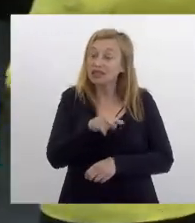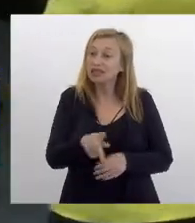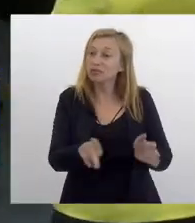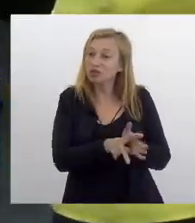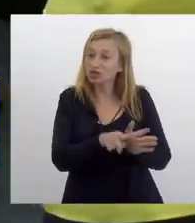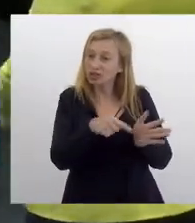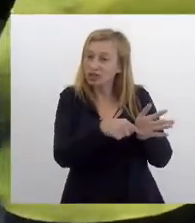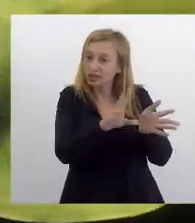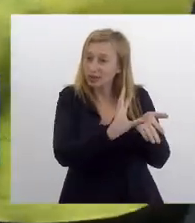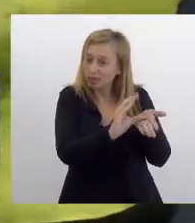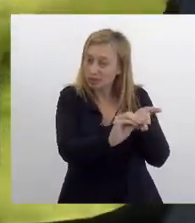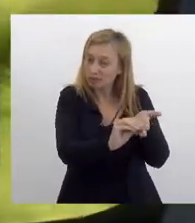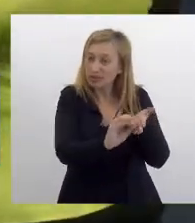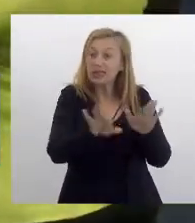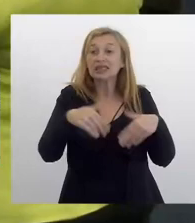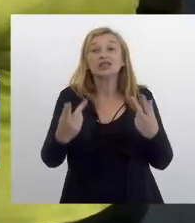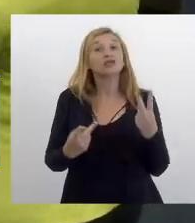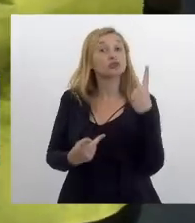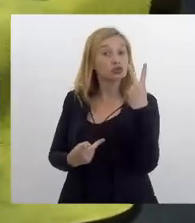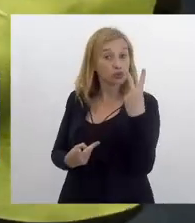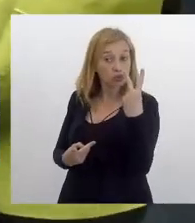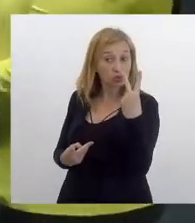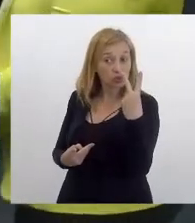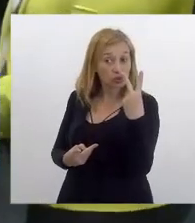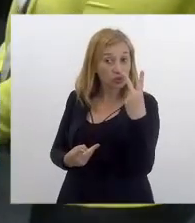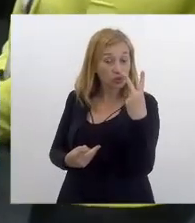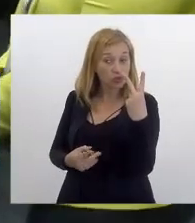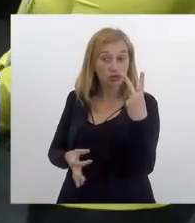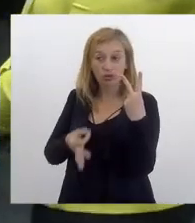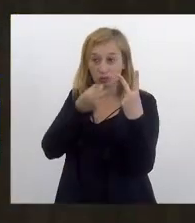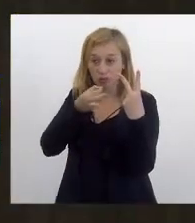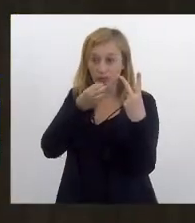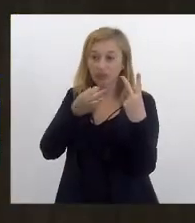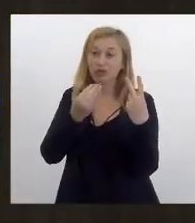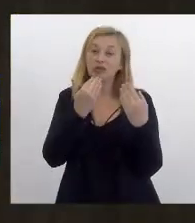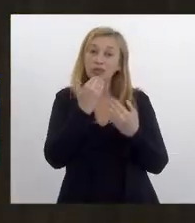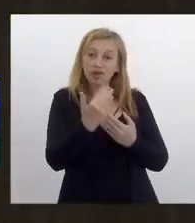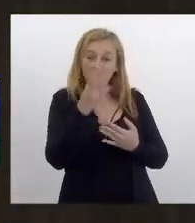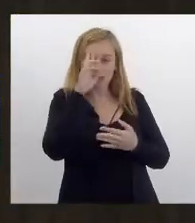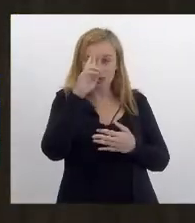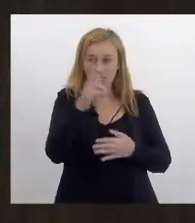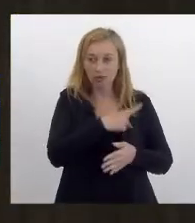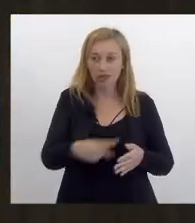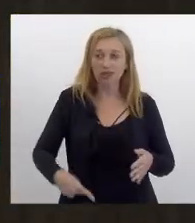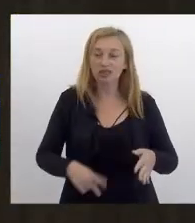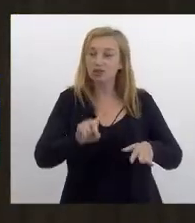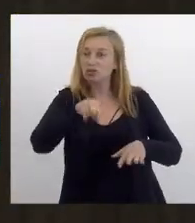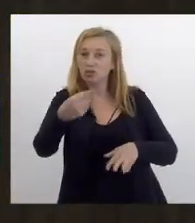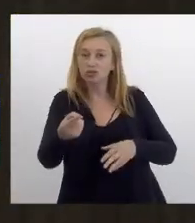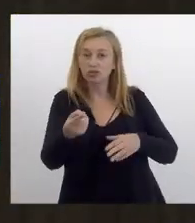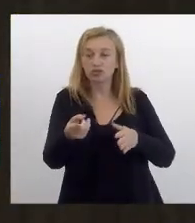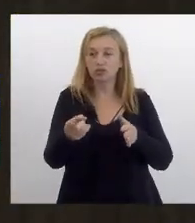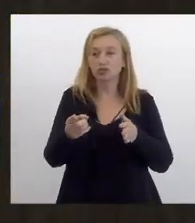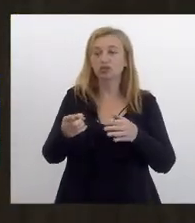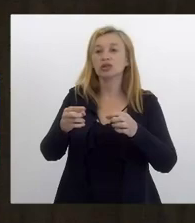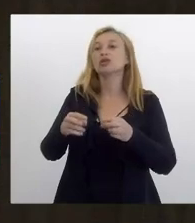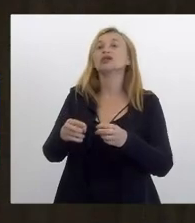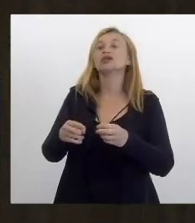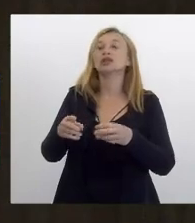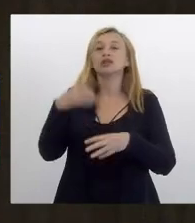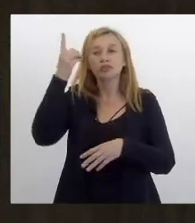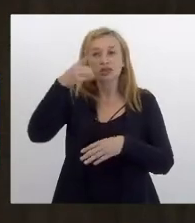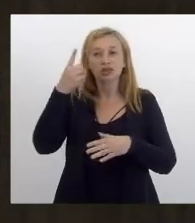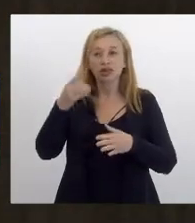aqui na pauta. Então são duas as hipóteses. E aí eu quero submeter a vossa excelência e as demais deputadas. Eu estou dando encaminhamento jurídico.